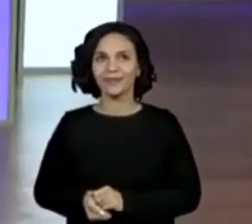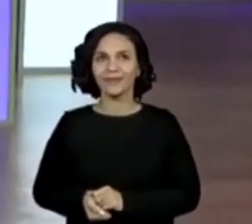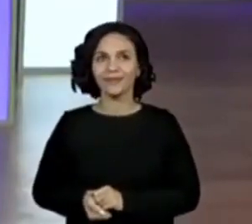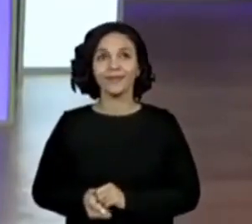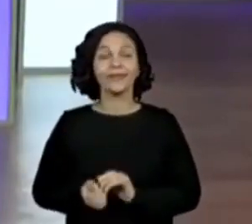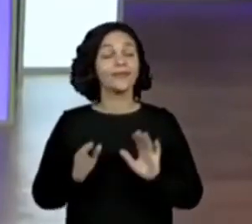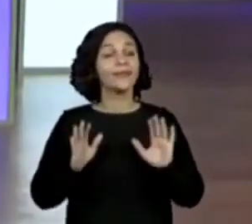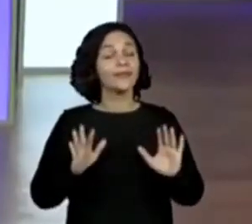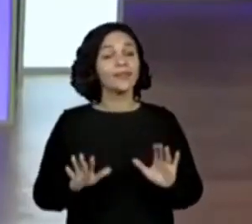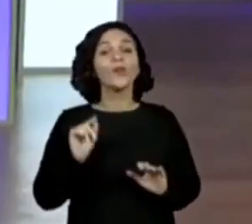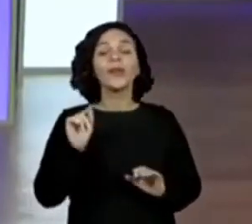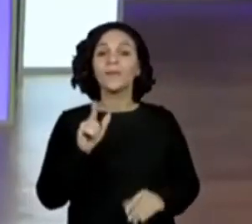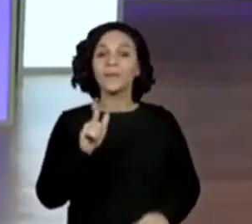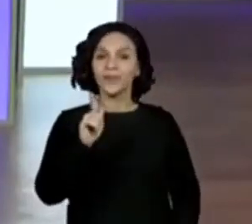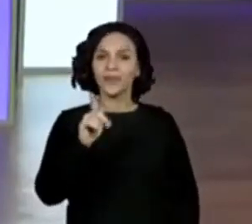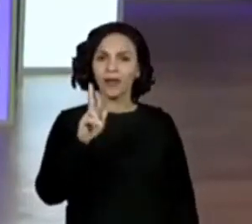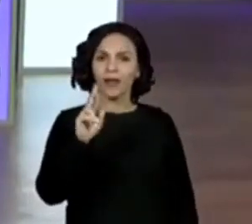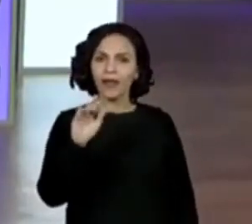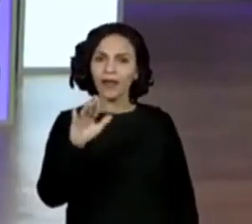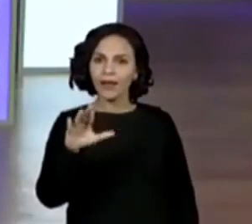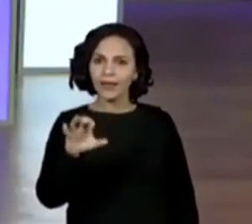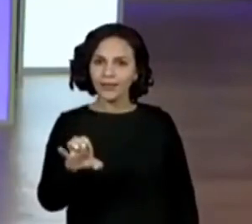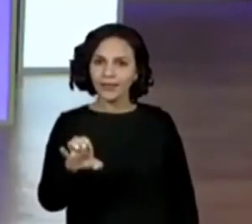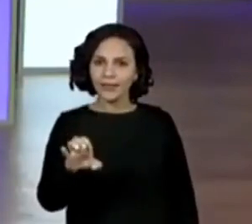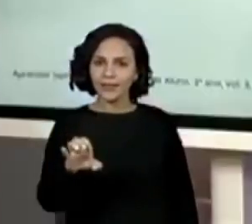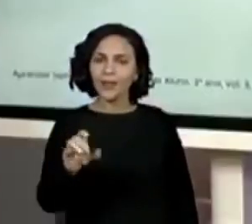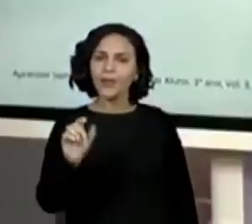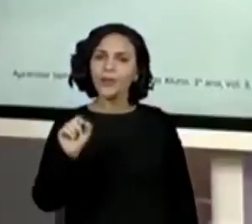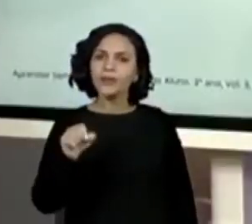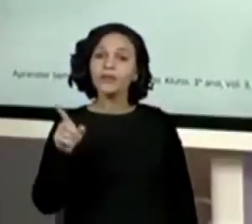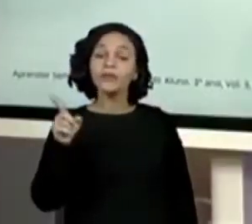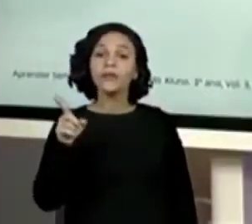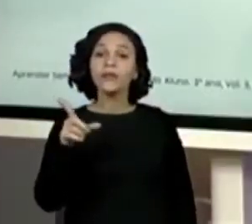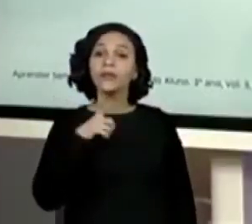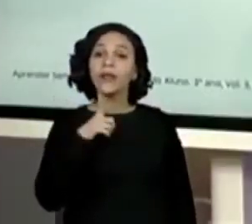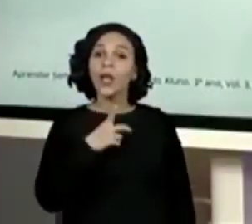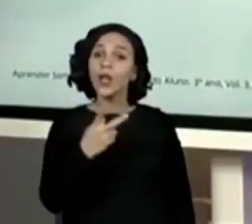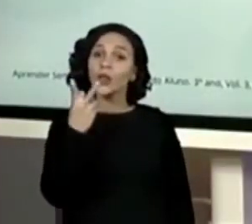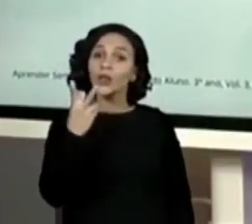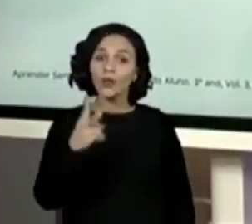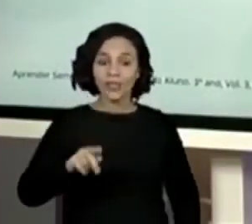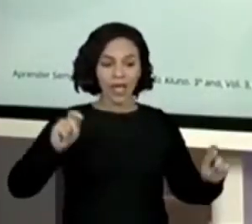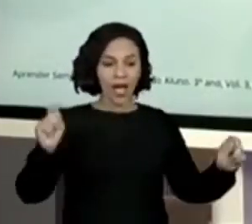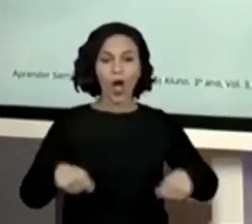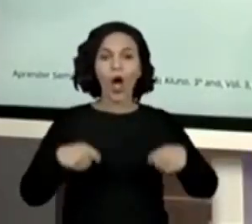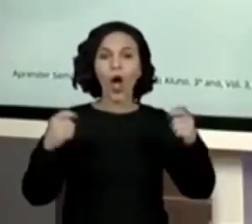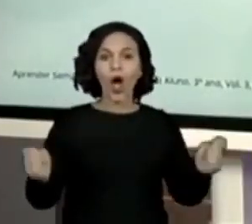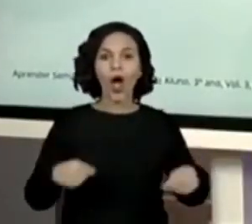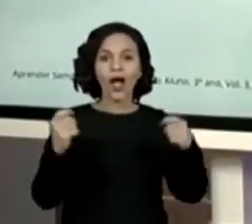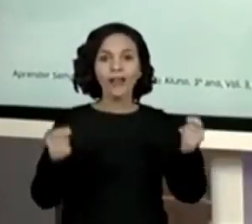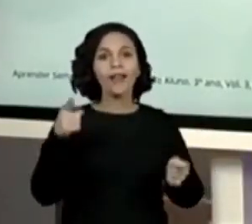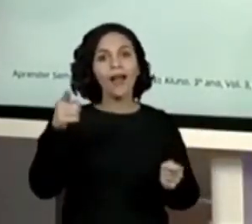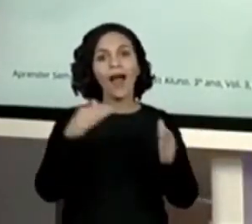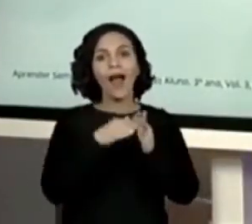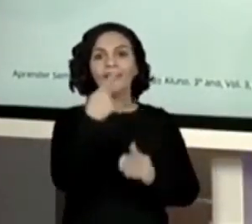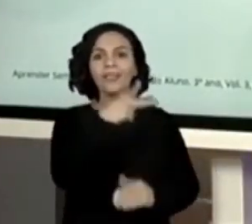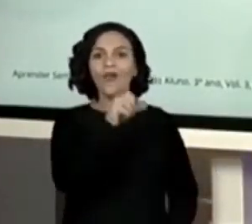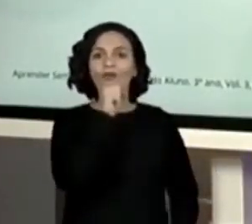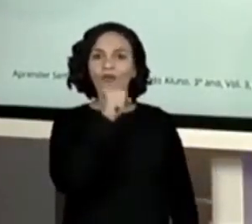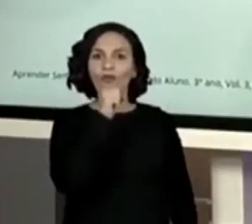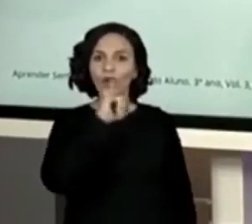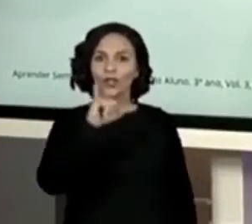que a Grace encontrou duas cordas no quintal lá do senhor José.